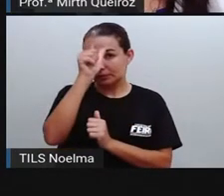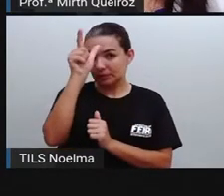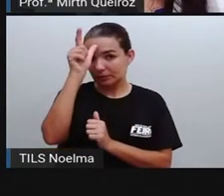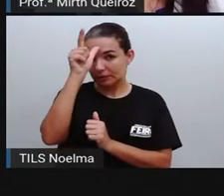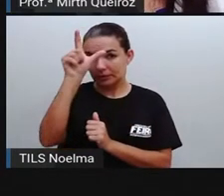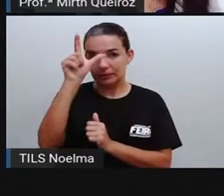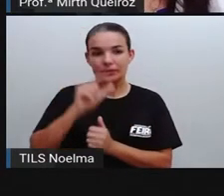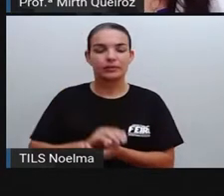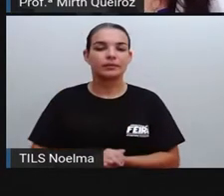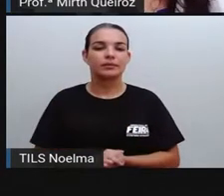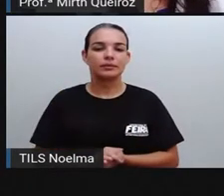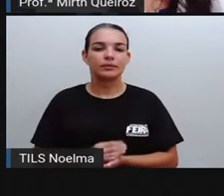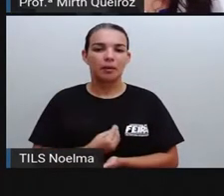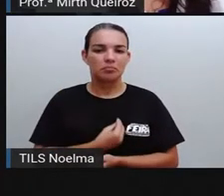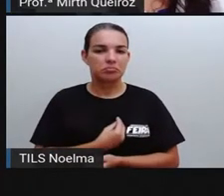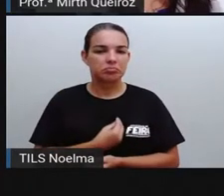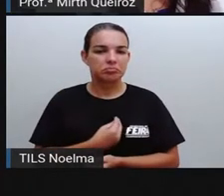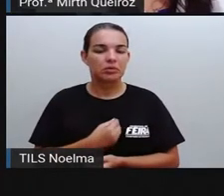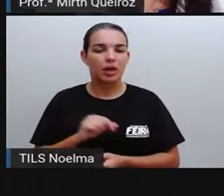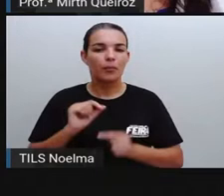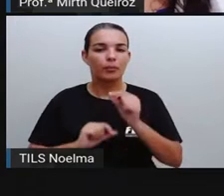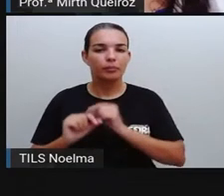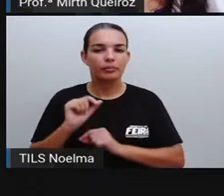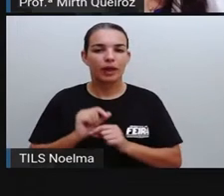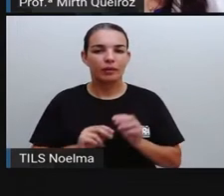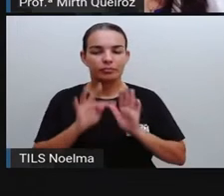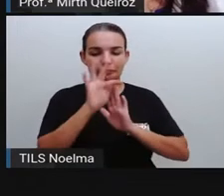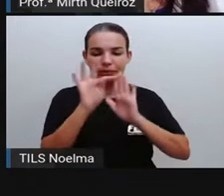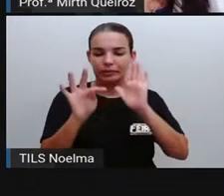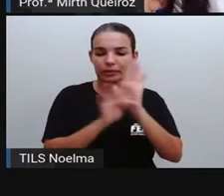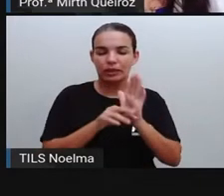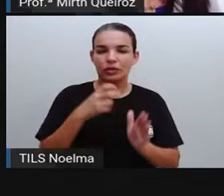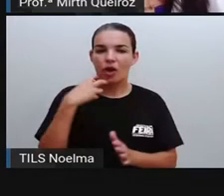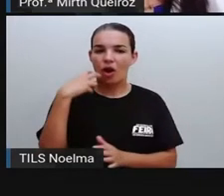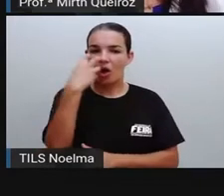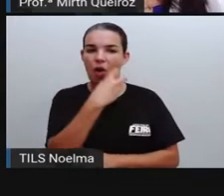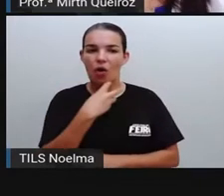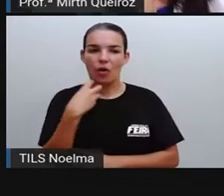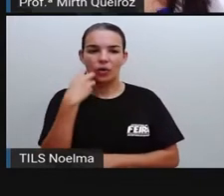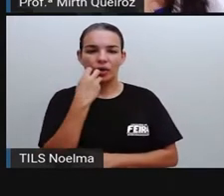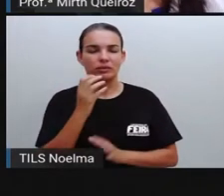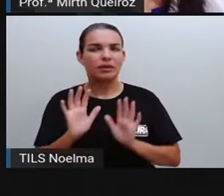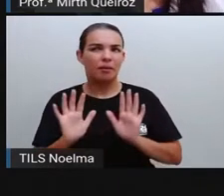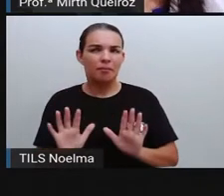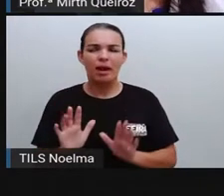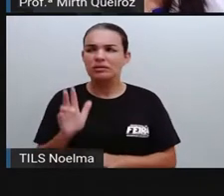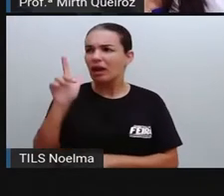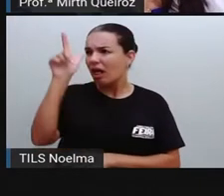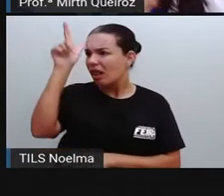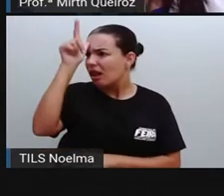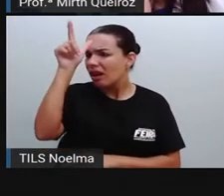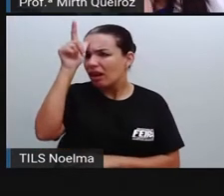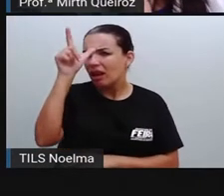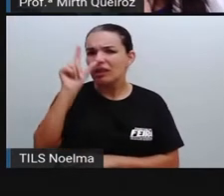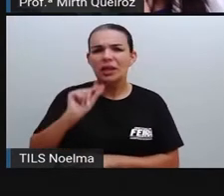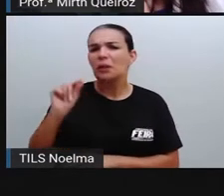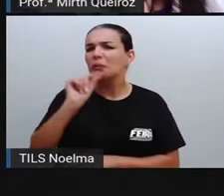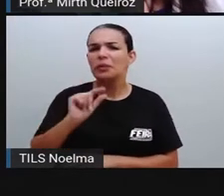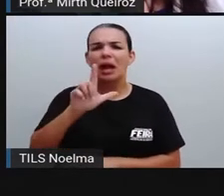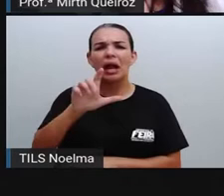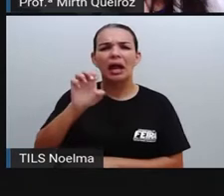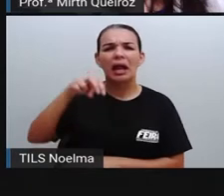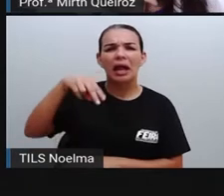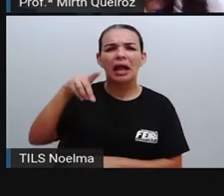vamos ter aí presente, né? As narrativas orais. Mas lendas, o que são